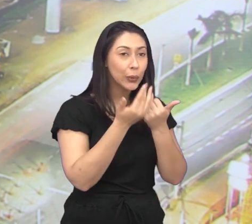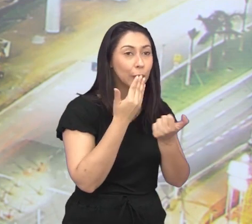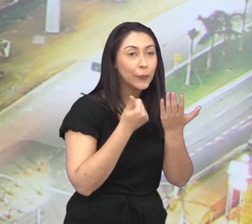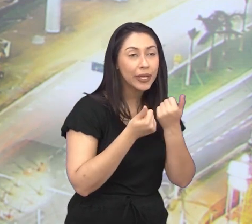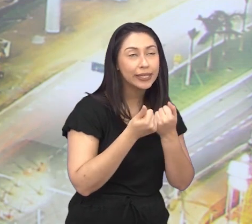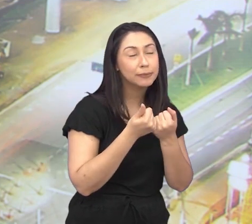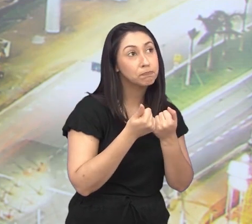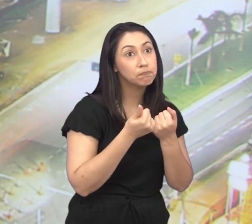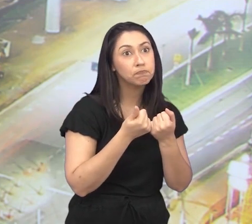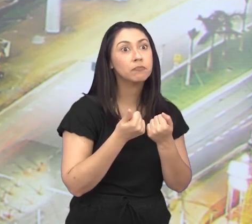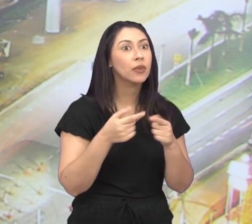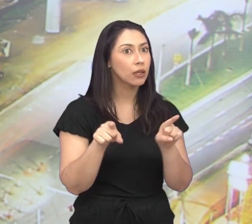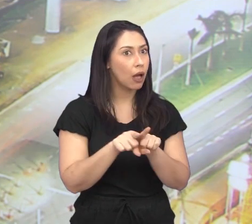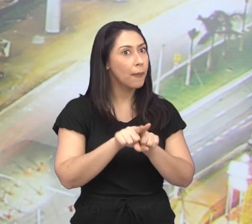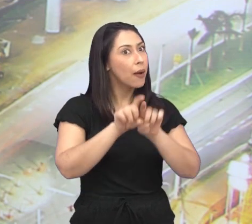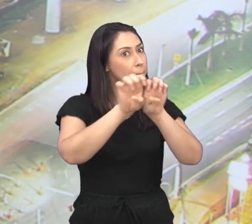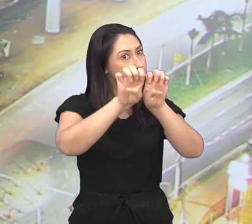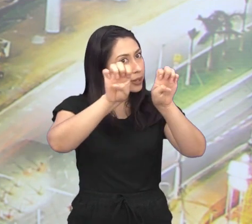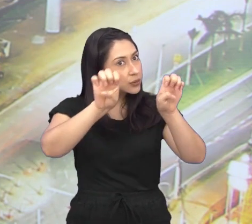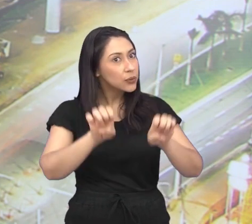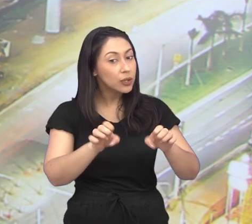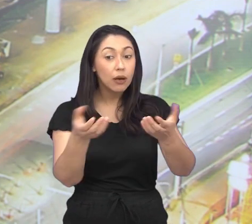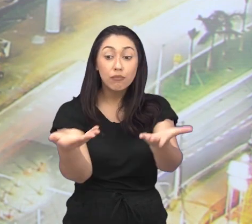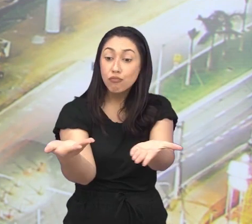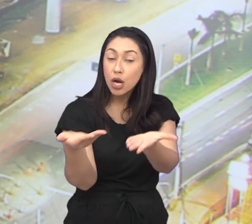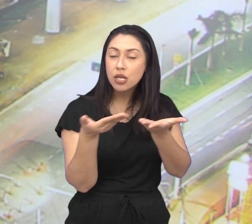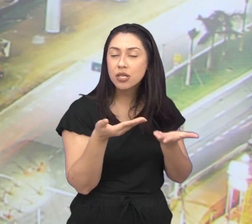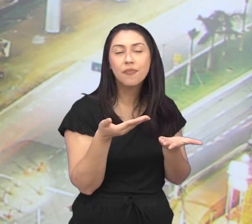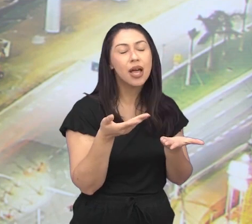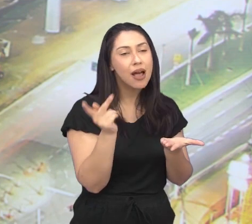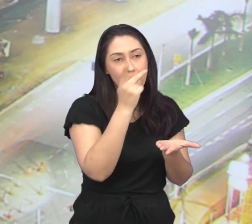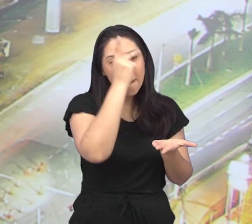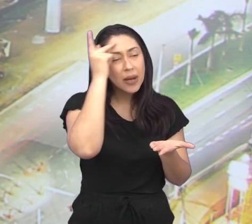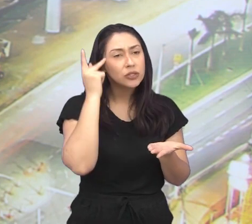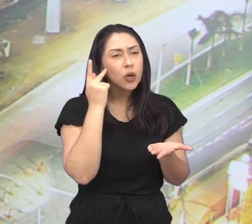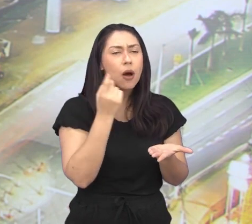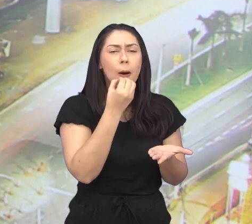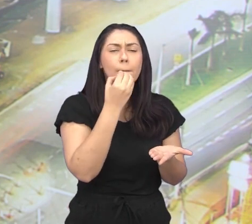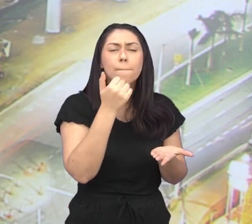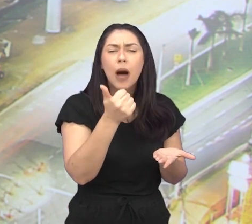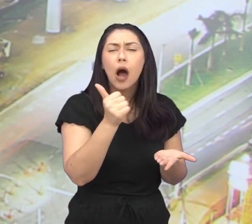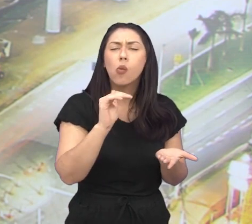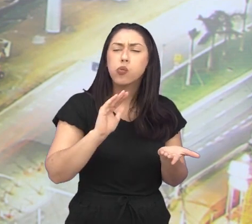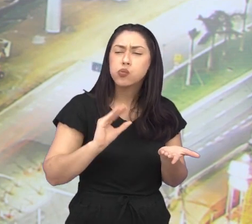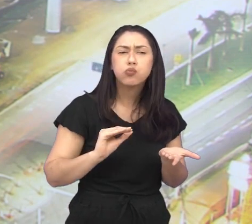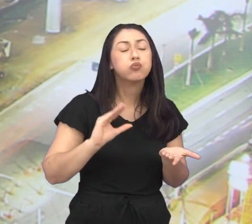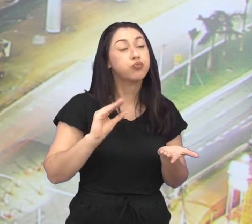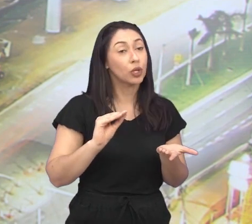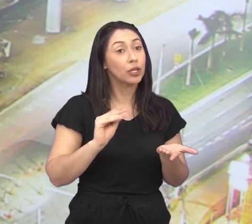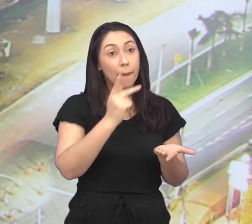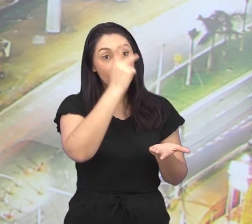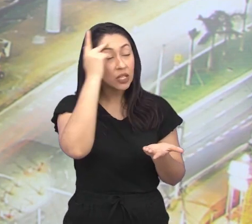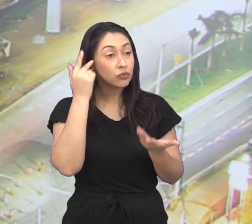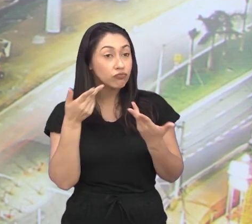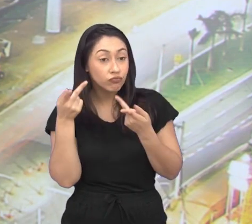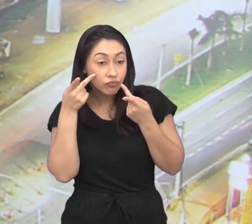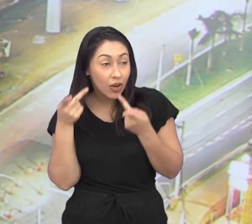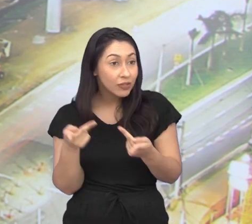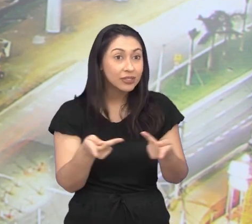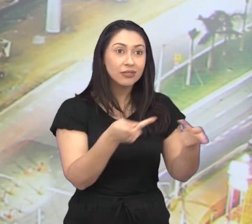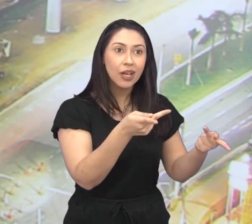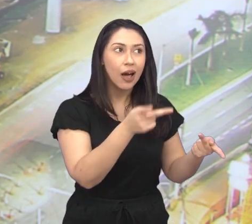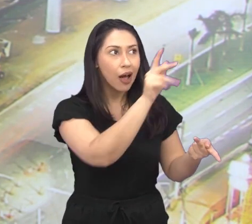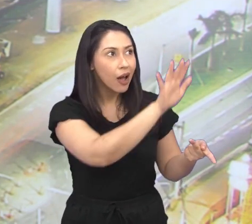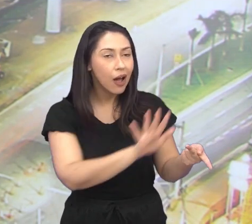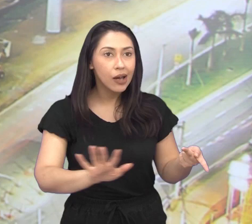gastronomia, de infraestrutura para bem receber o visitante que aqui venha estar ou